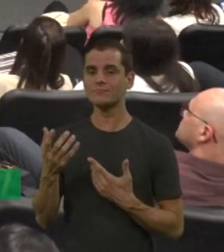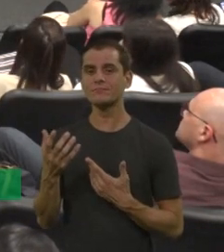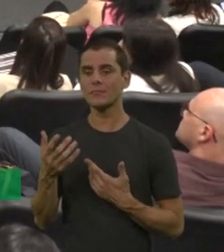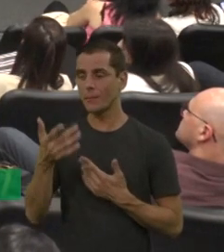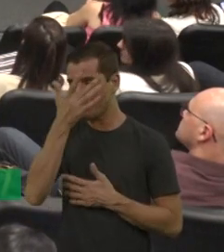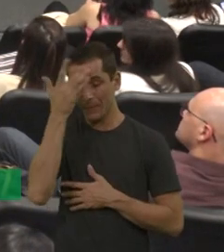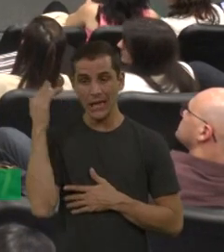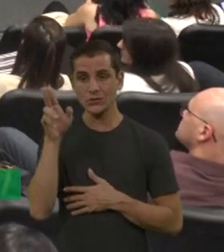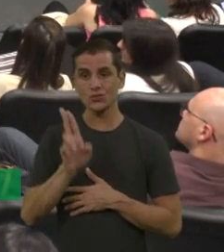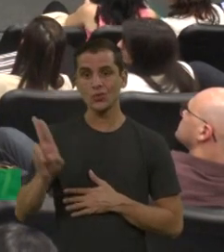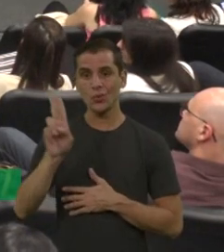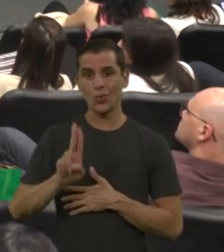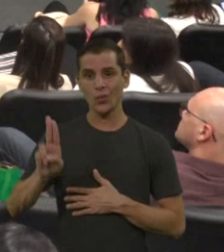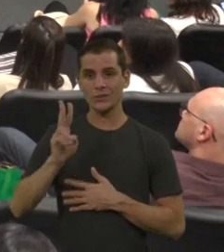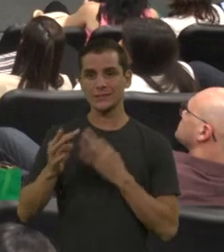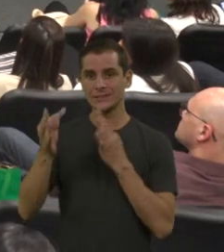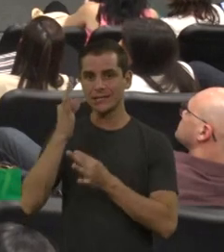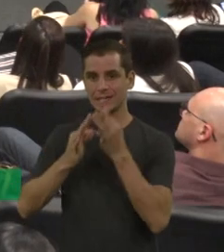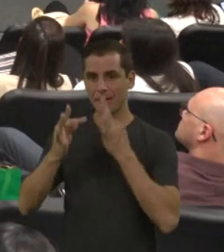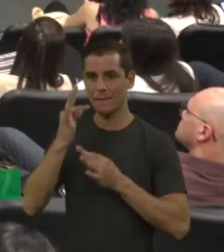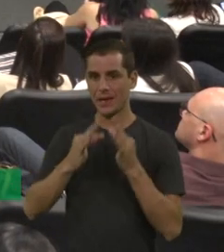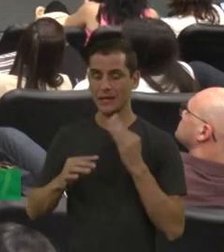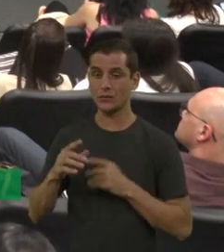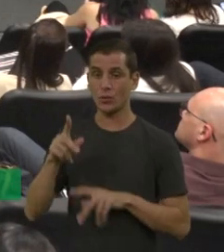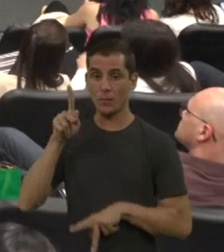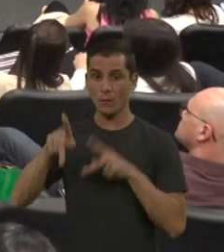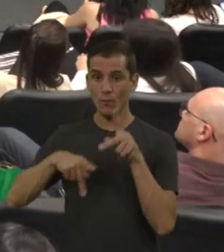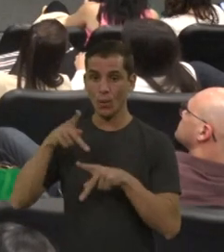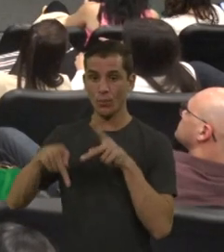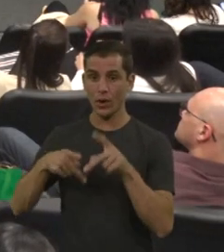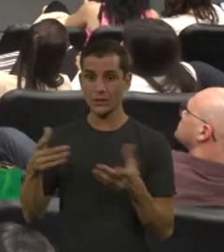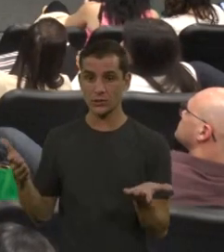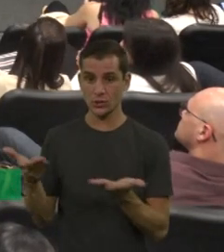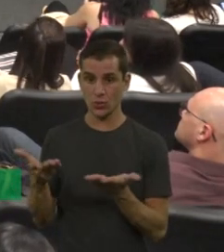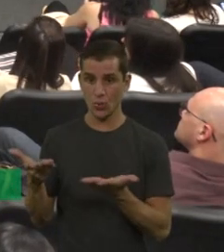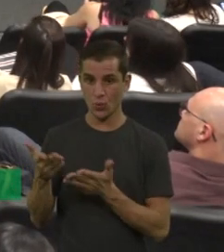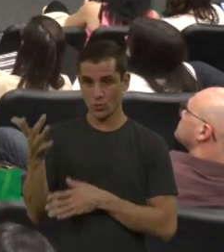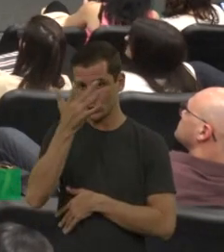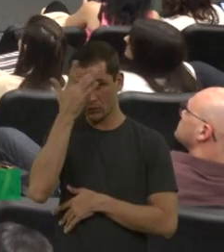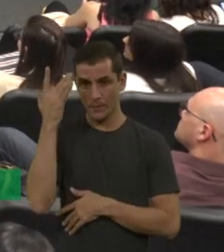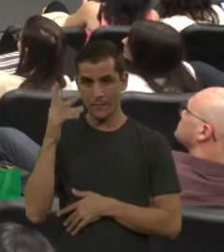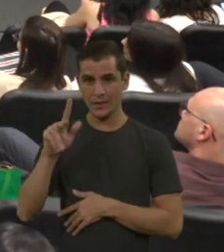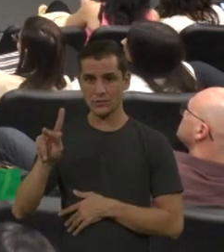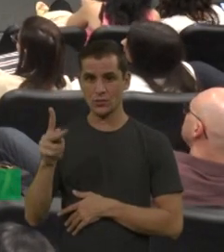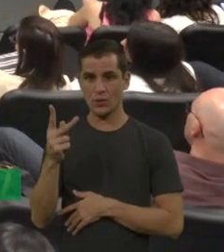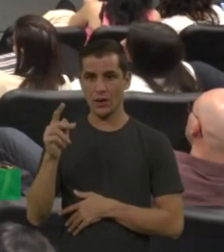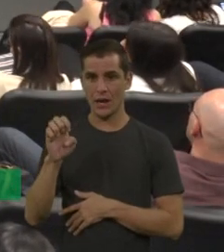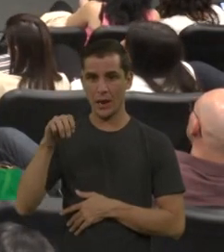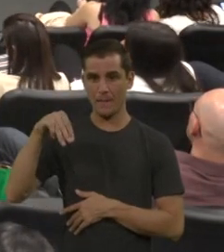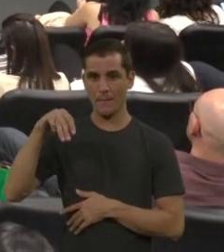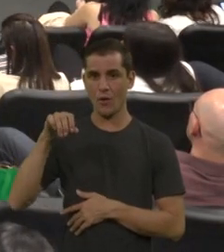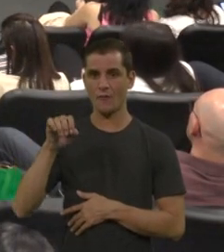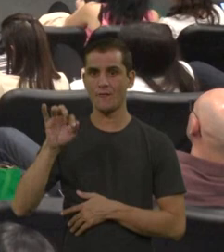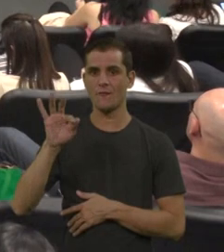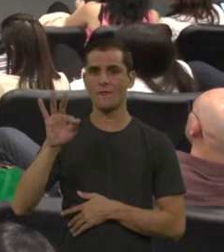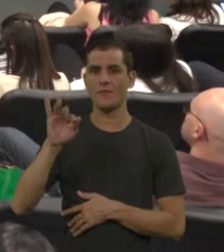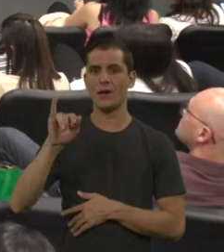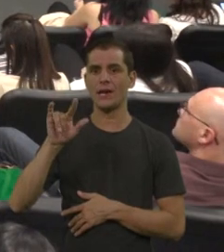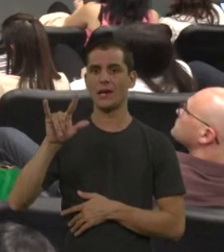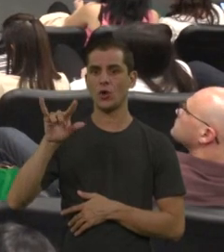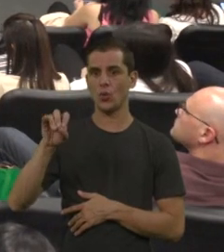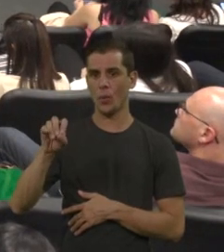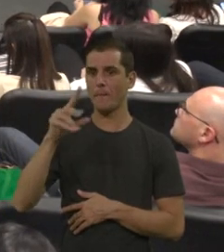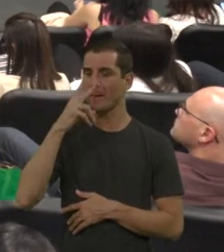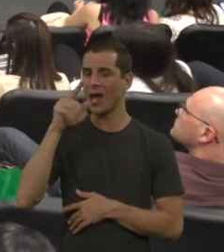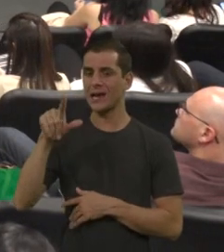e a média de vida da população dos hemofílicos é muito parecida com a da população geral. Então, gente está tendo, por exemplo,